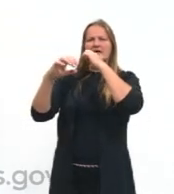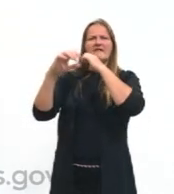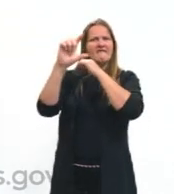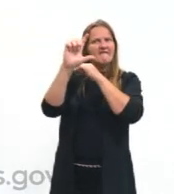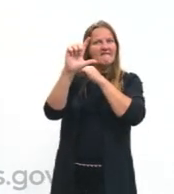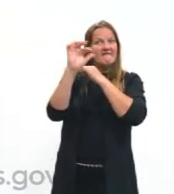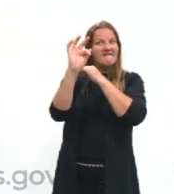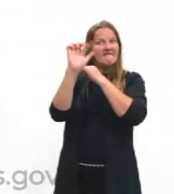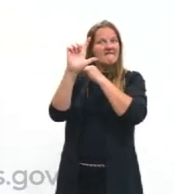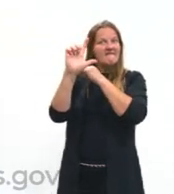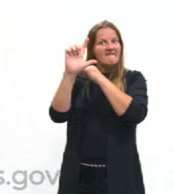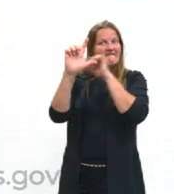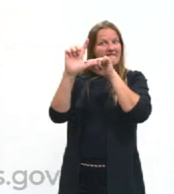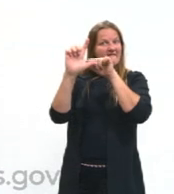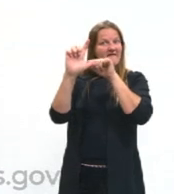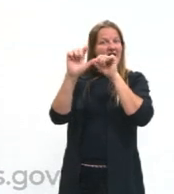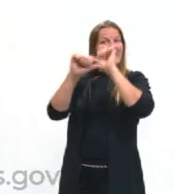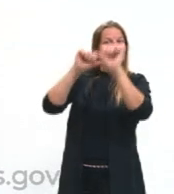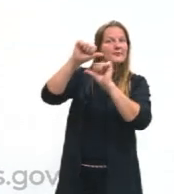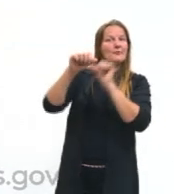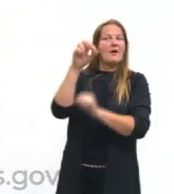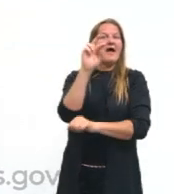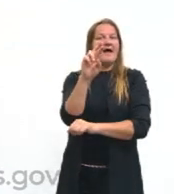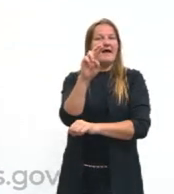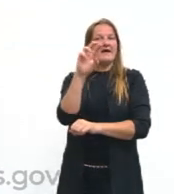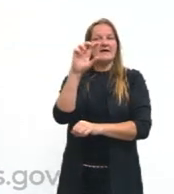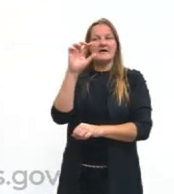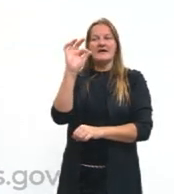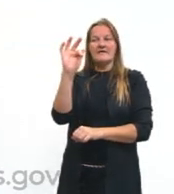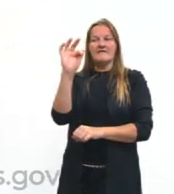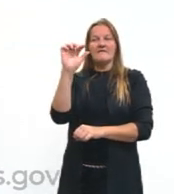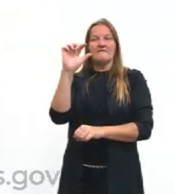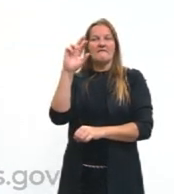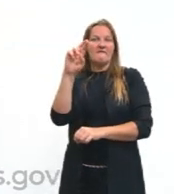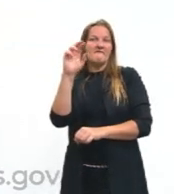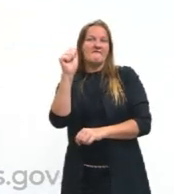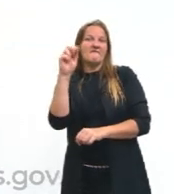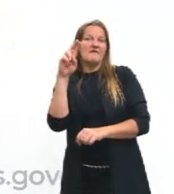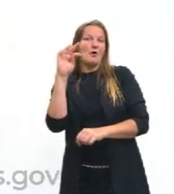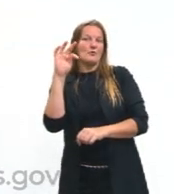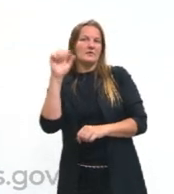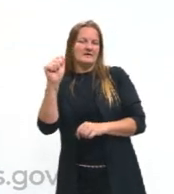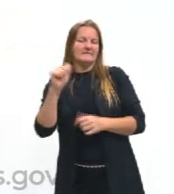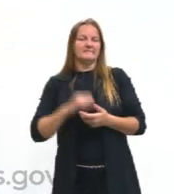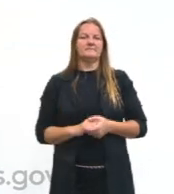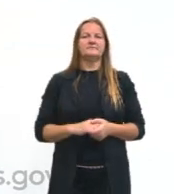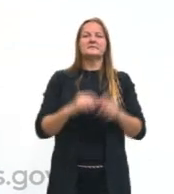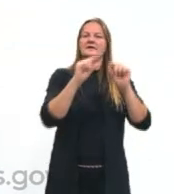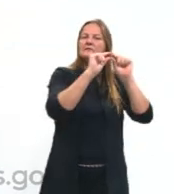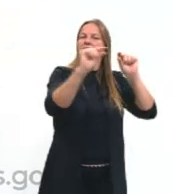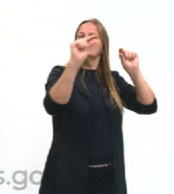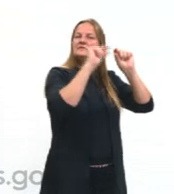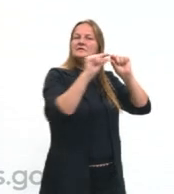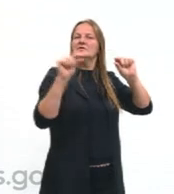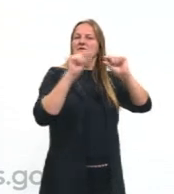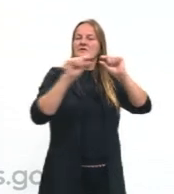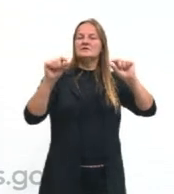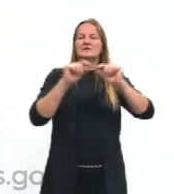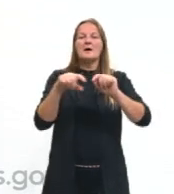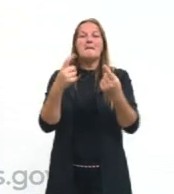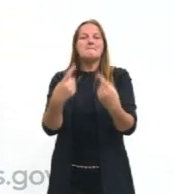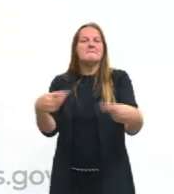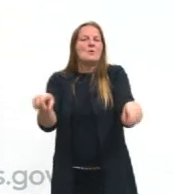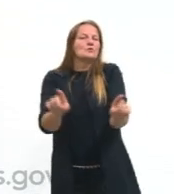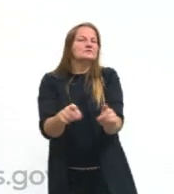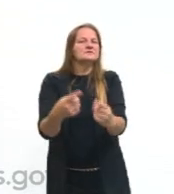e compositor paulista Adornirã Barbosa a deixou registrada em frases como Frechada do teu